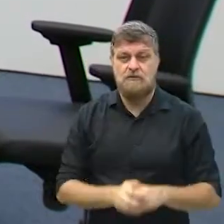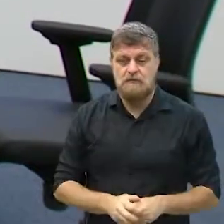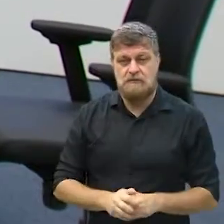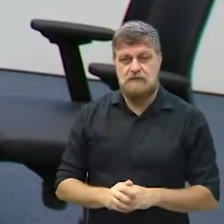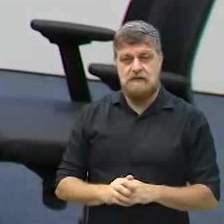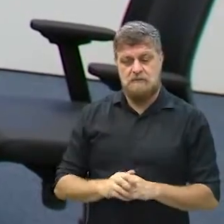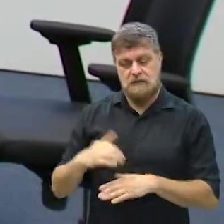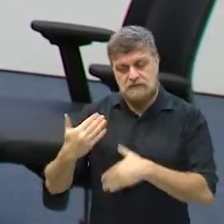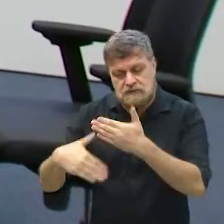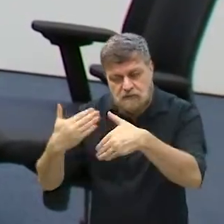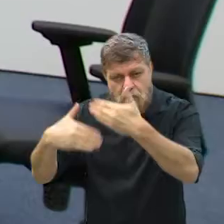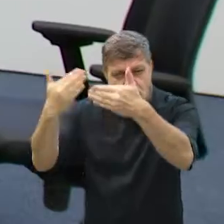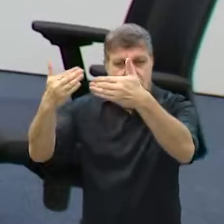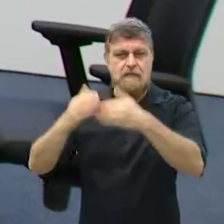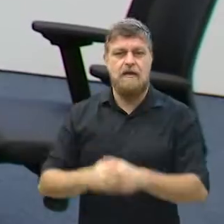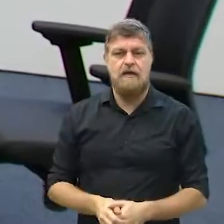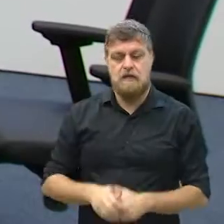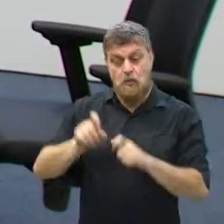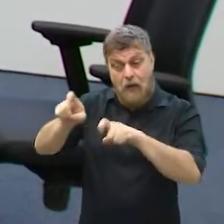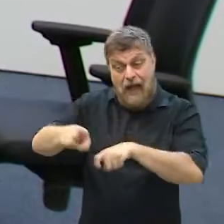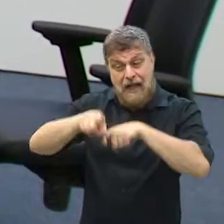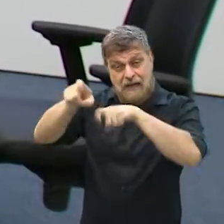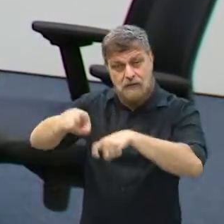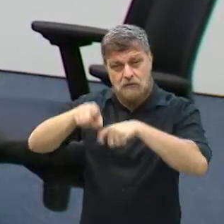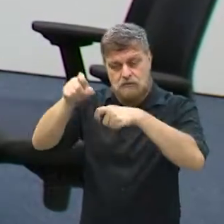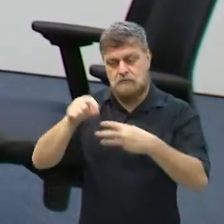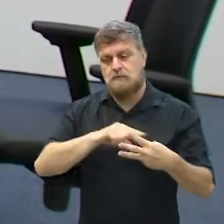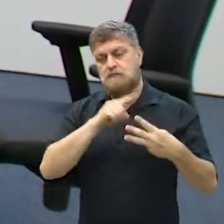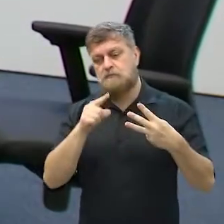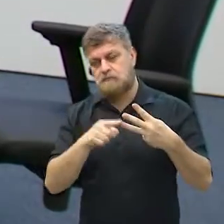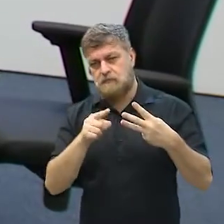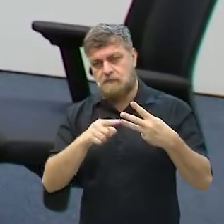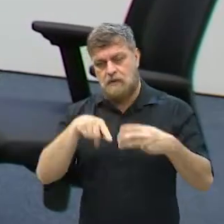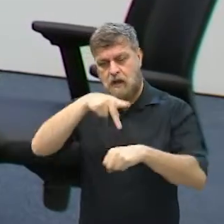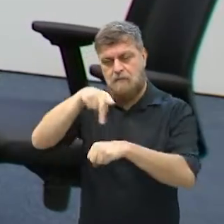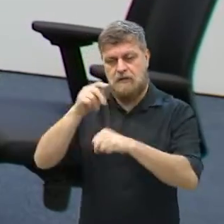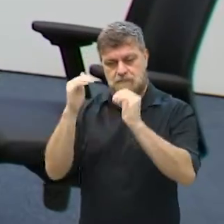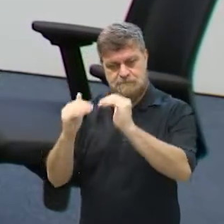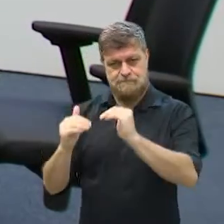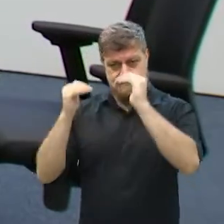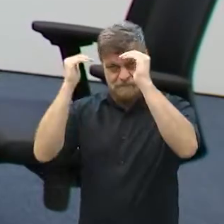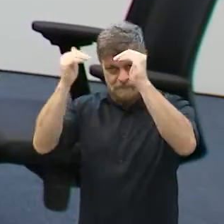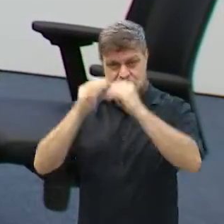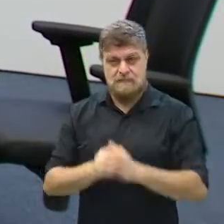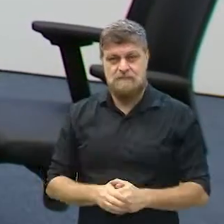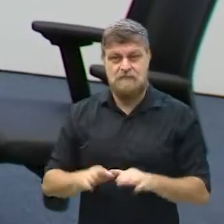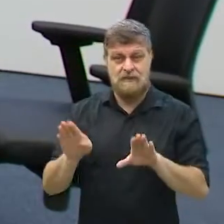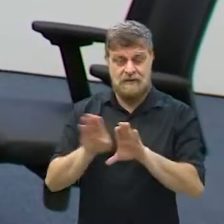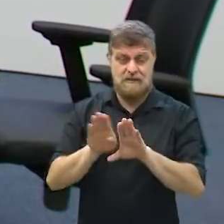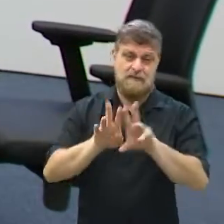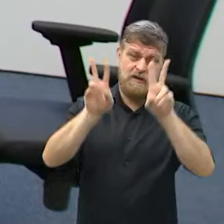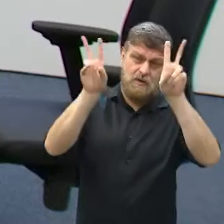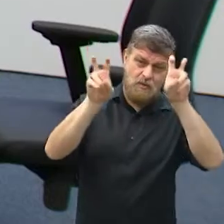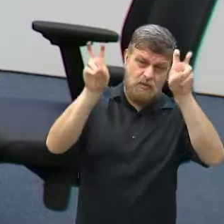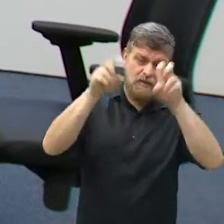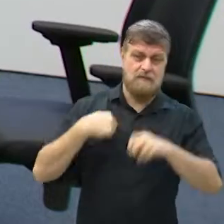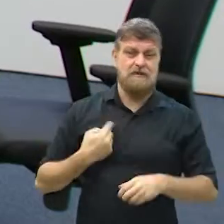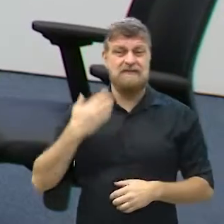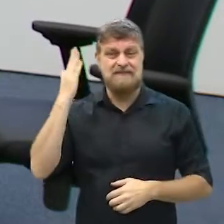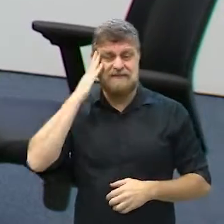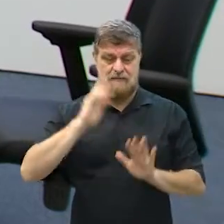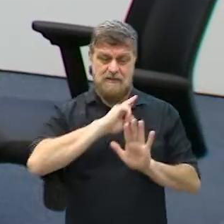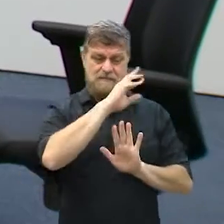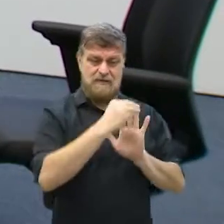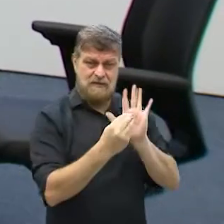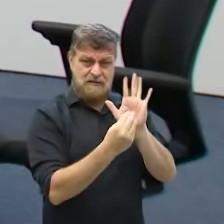desenvolvimento, agricultura, soberania nacional, a questão, evidentemente,